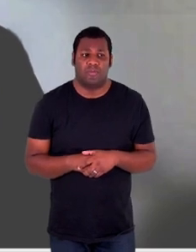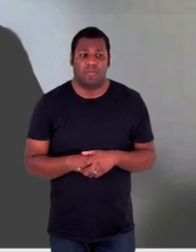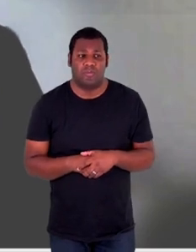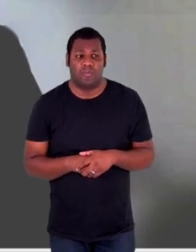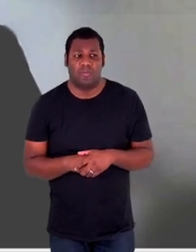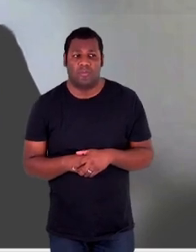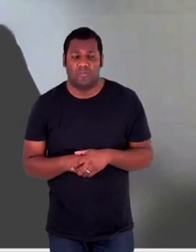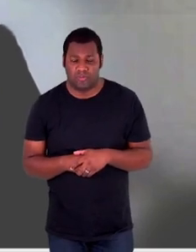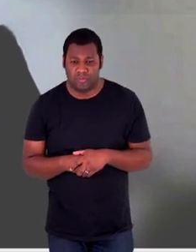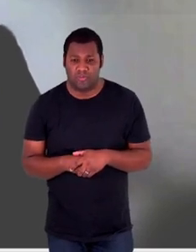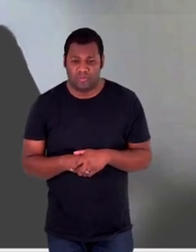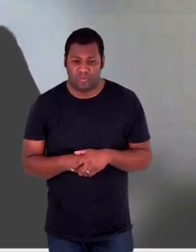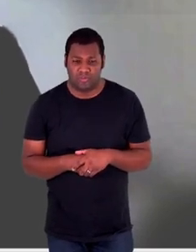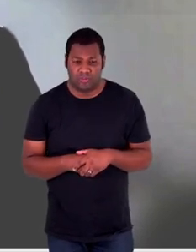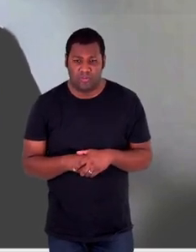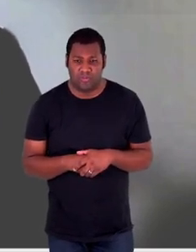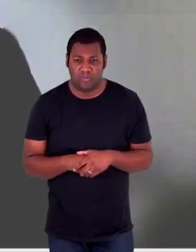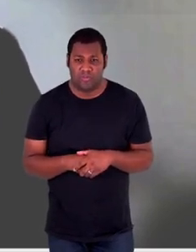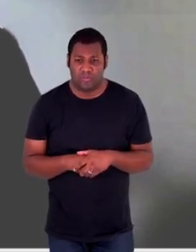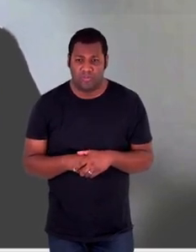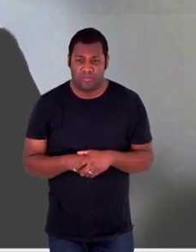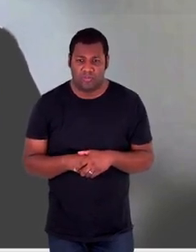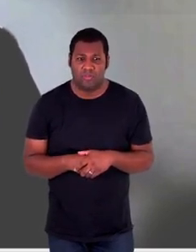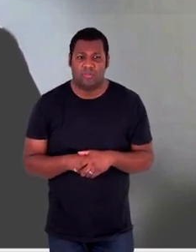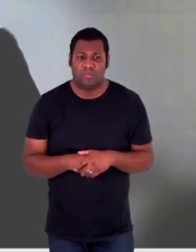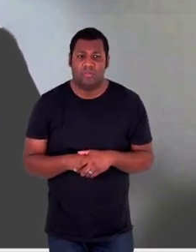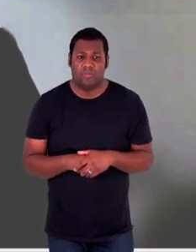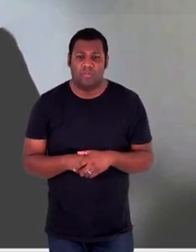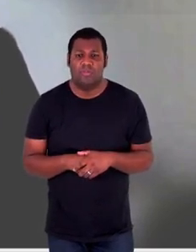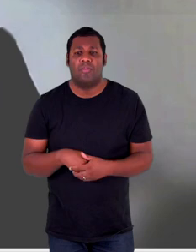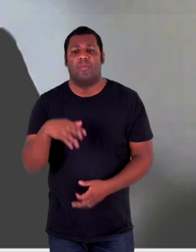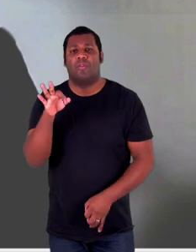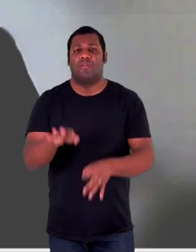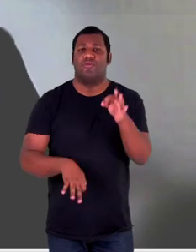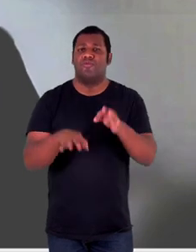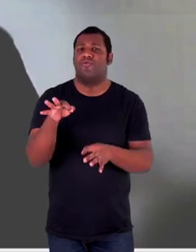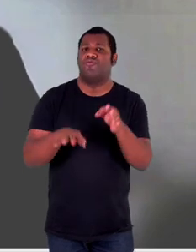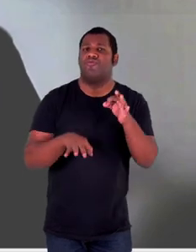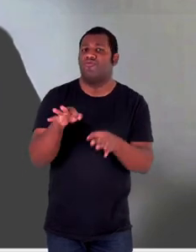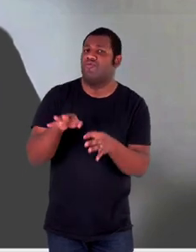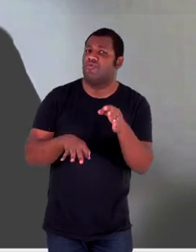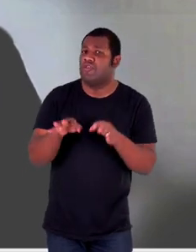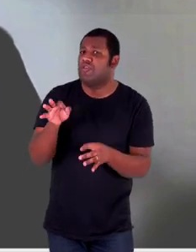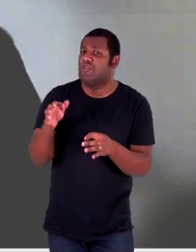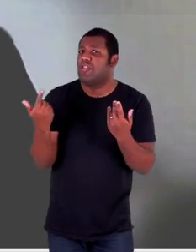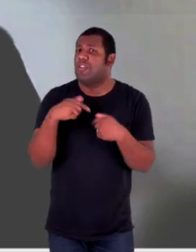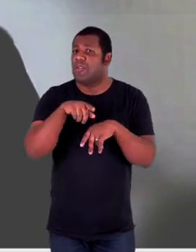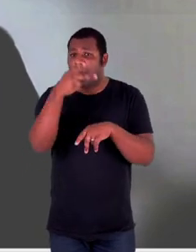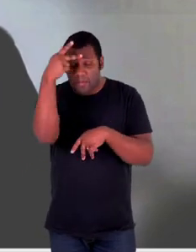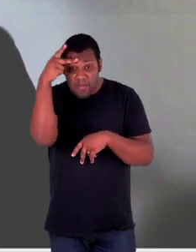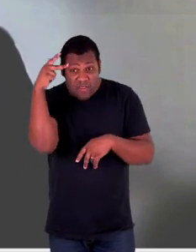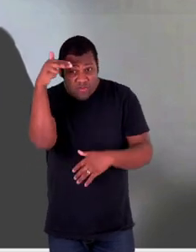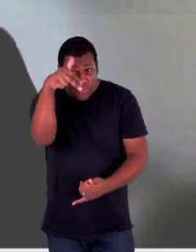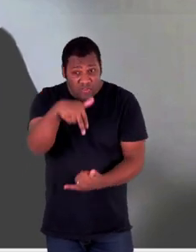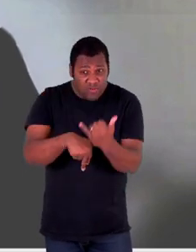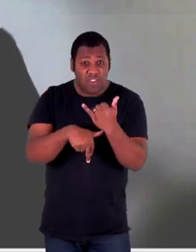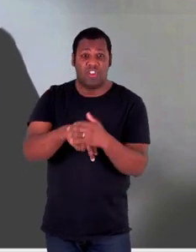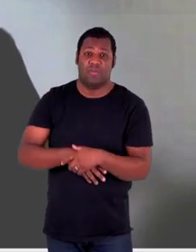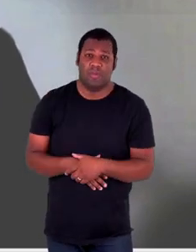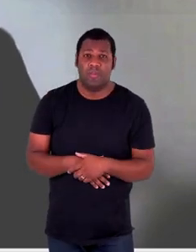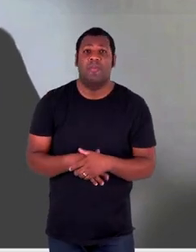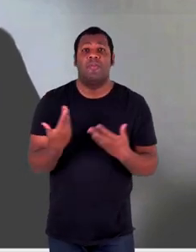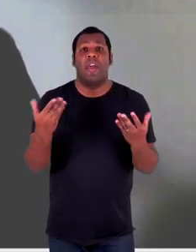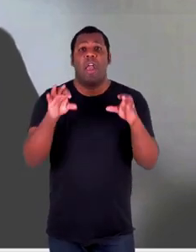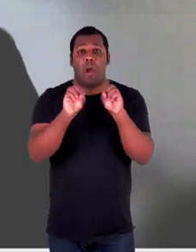de fato, embora se refira à declaração dos princípios básicos de justiça relativos às vítimas da criminalidade de abuso de poder da ONU de